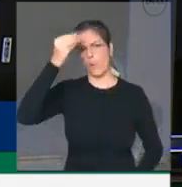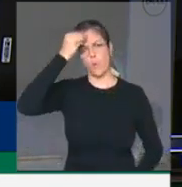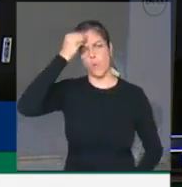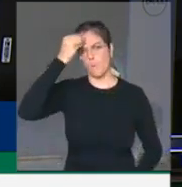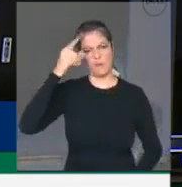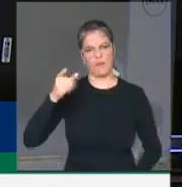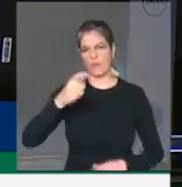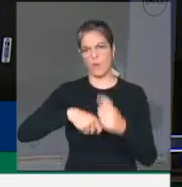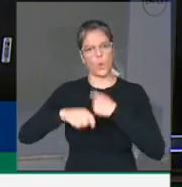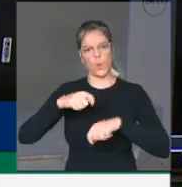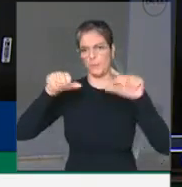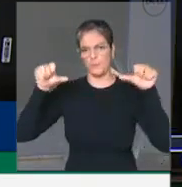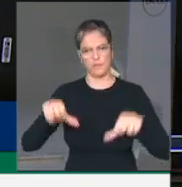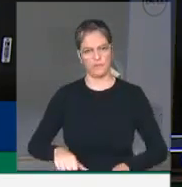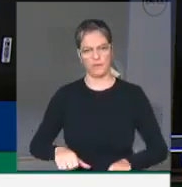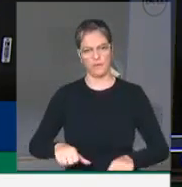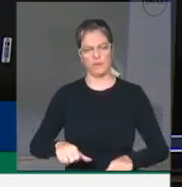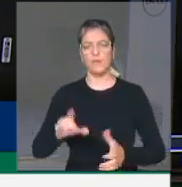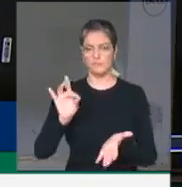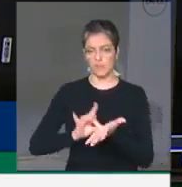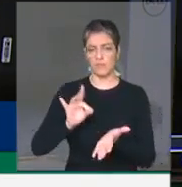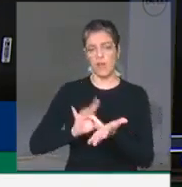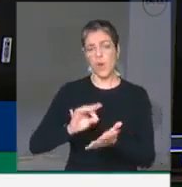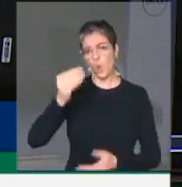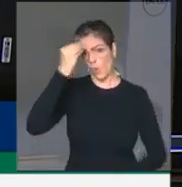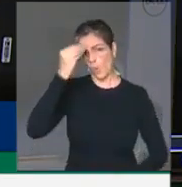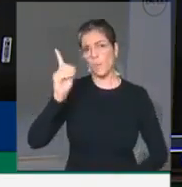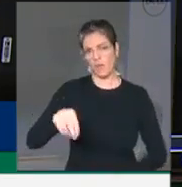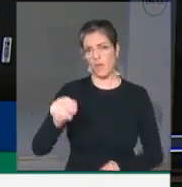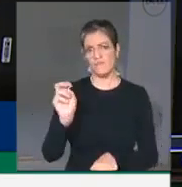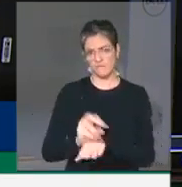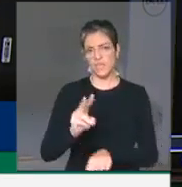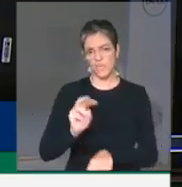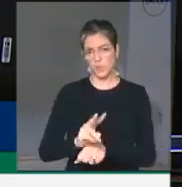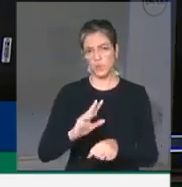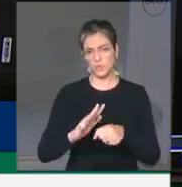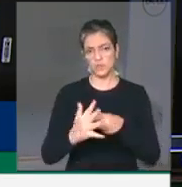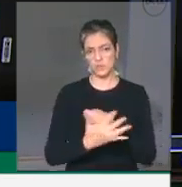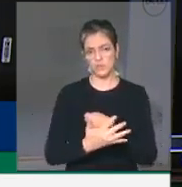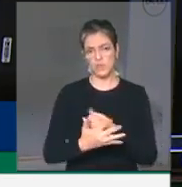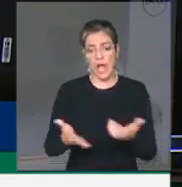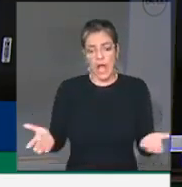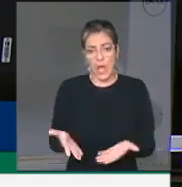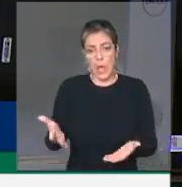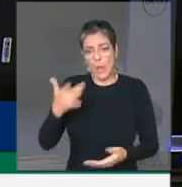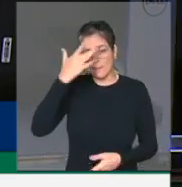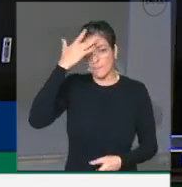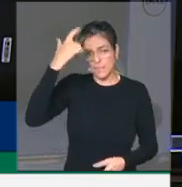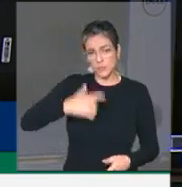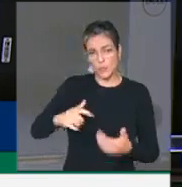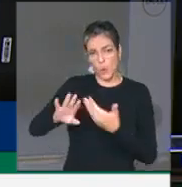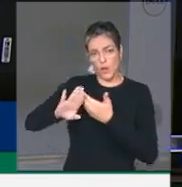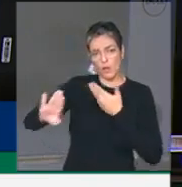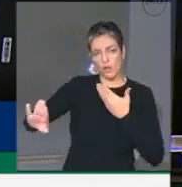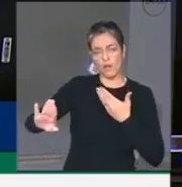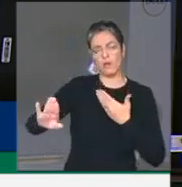economia. Quem derruba a economia é o vírus. O distanciamento momentâneo entre as pessoas salva a vida.